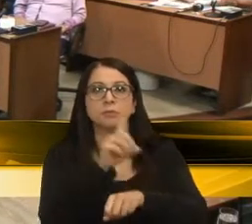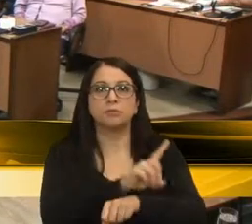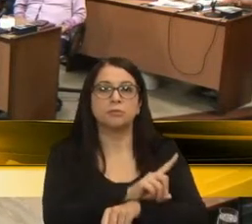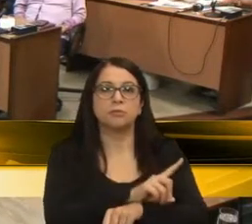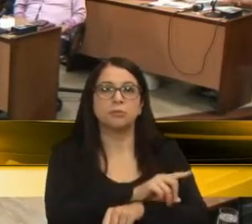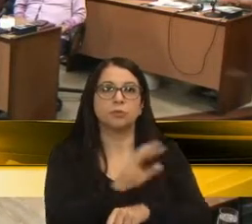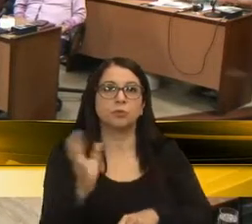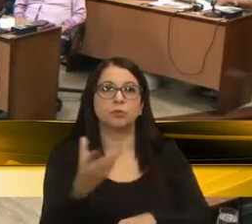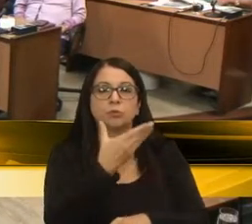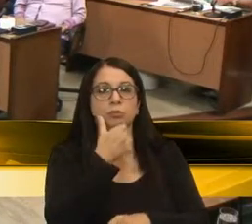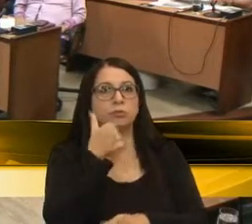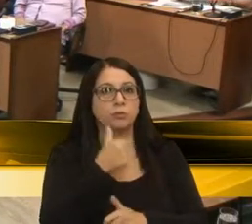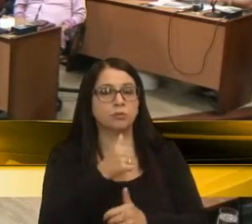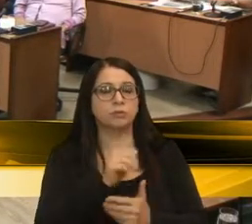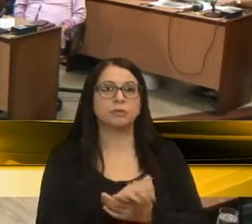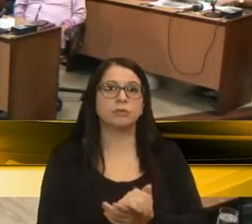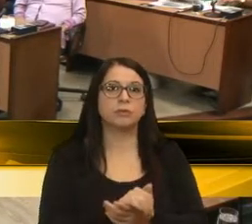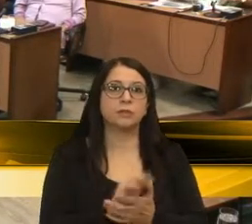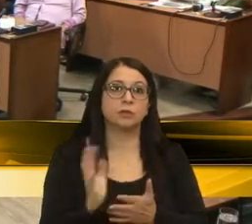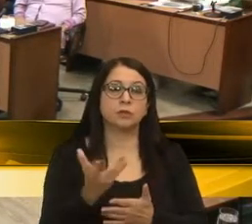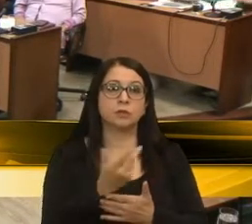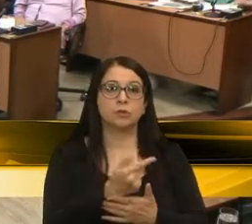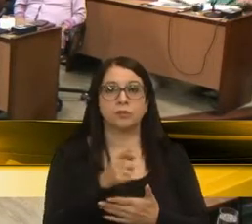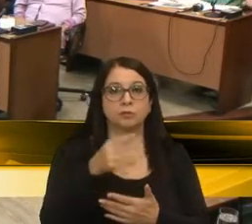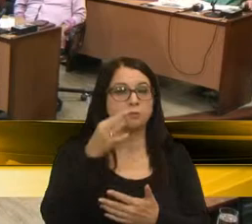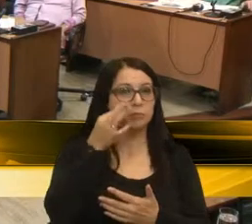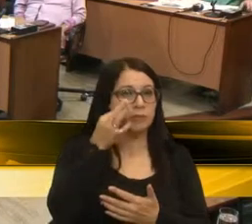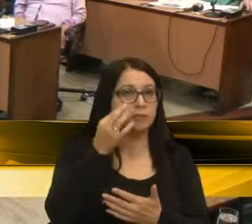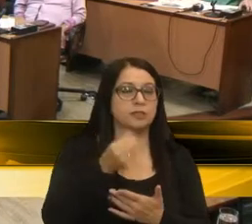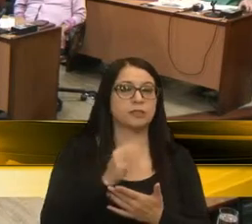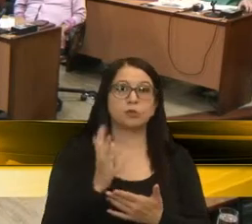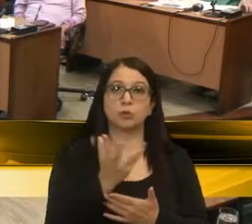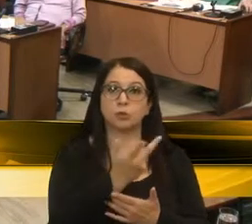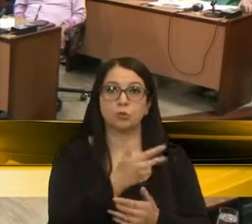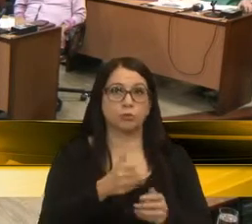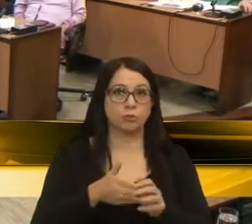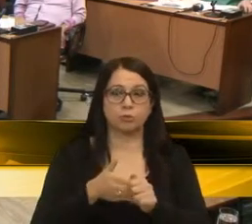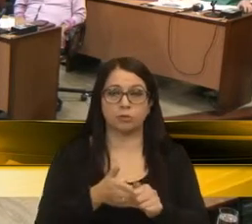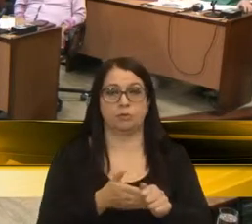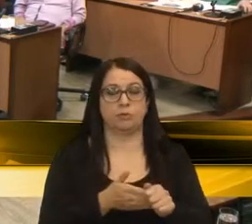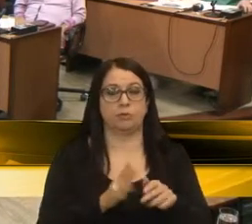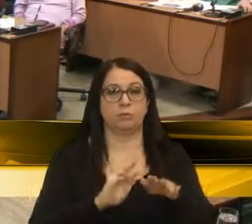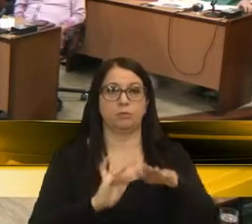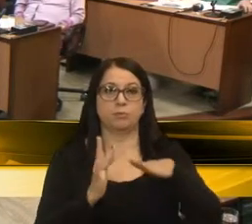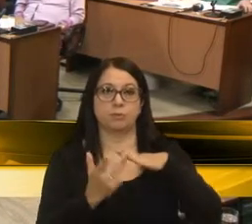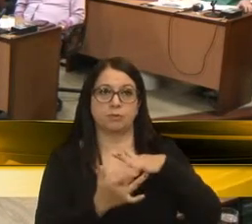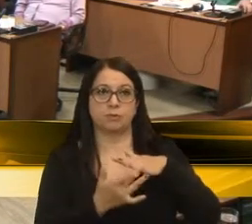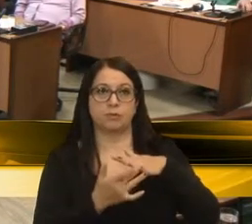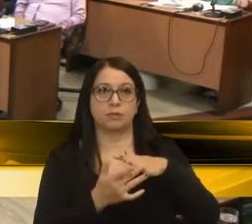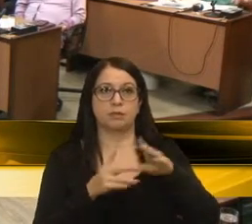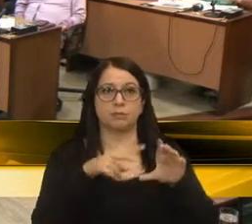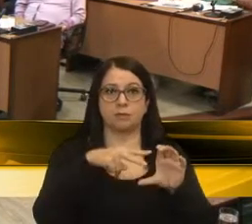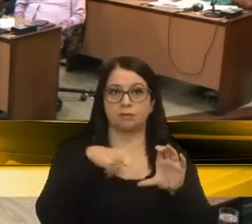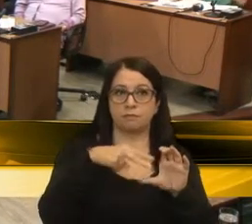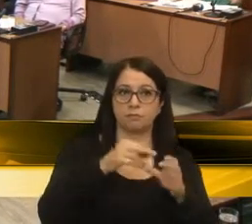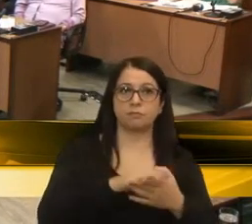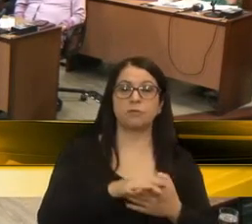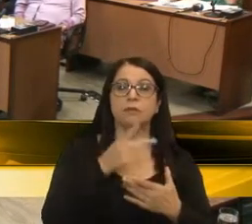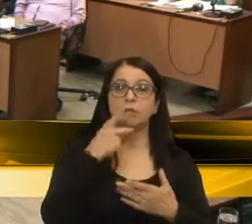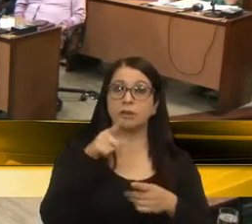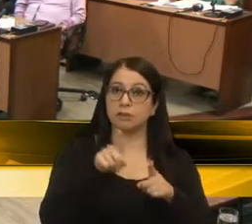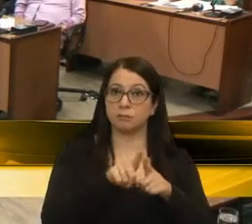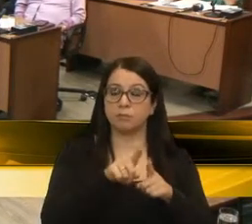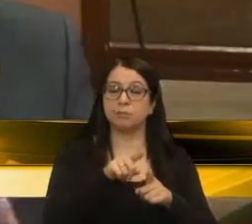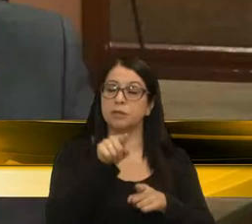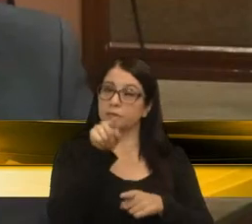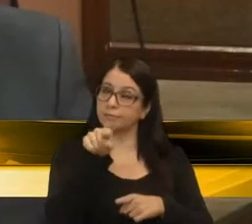senhoras, e a todos os nobres pares que aqui estão presentes, a todos que nos acompanham pelas redes sociais, pela TV Câmara, e dizer que